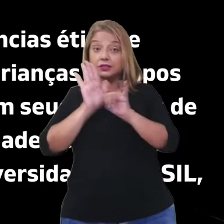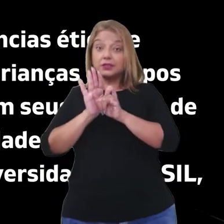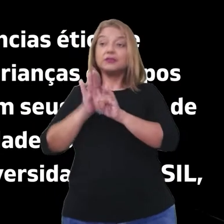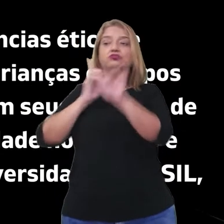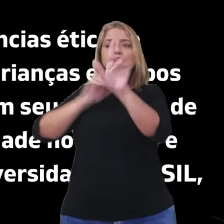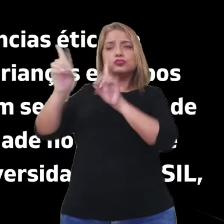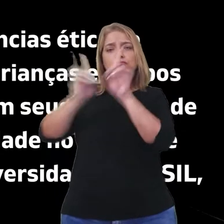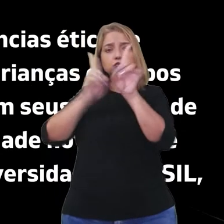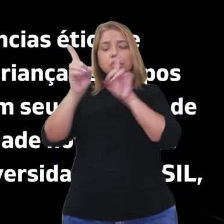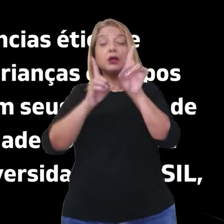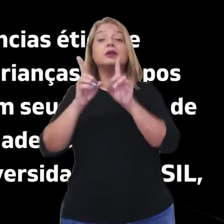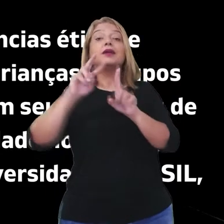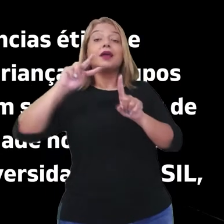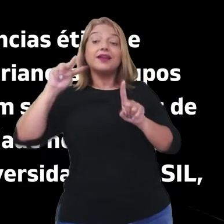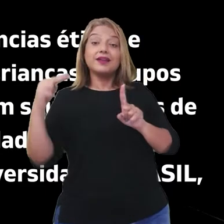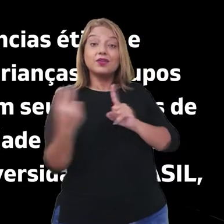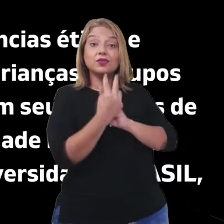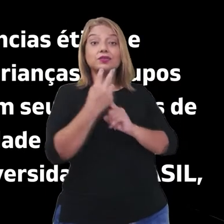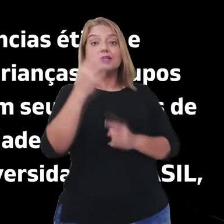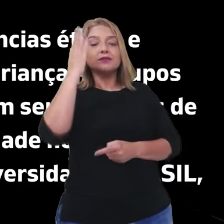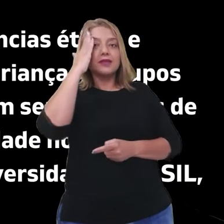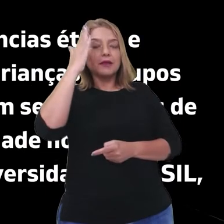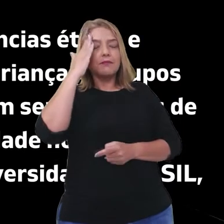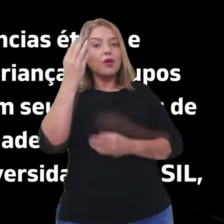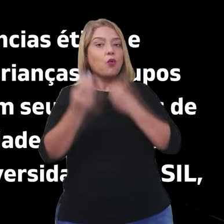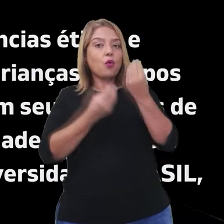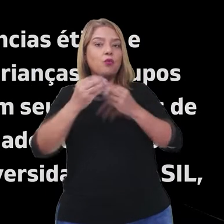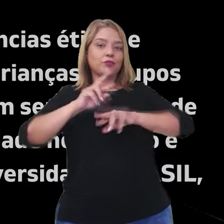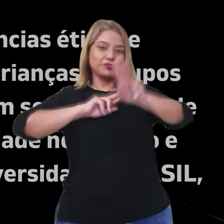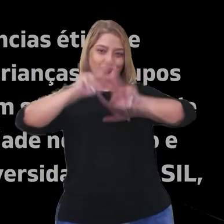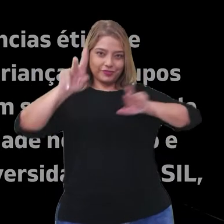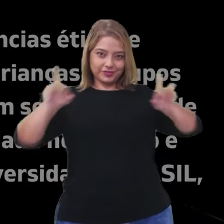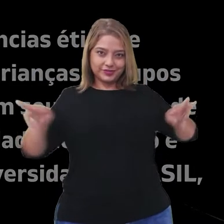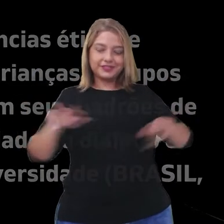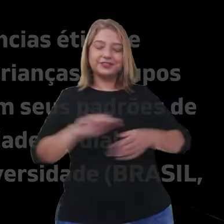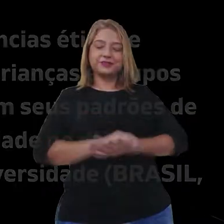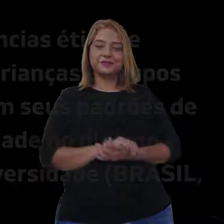no diálogo e reconhecimento da diversidade.